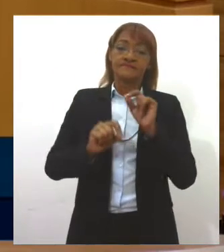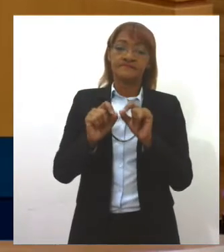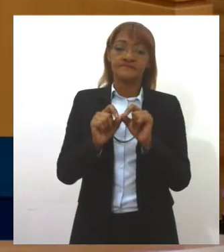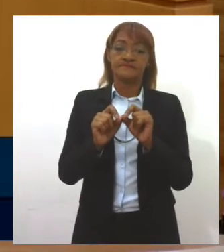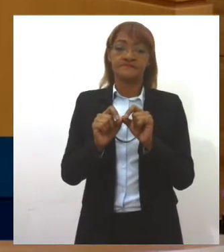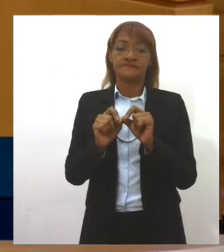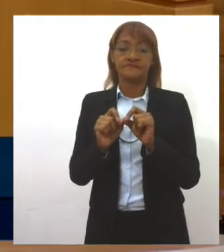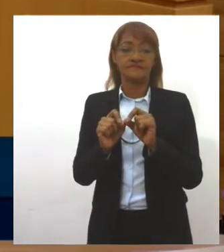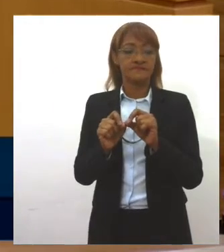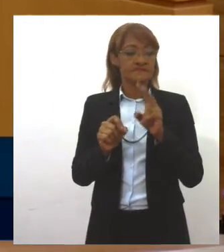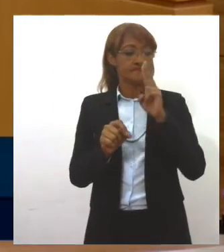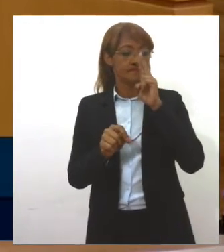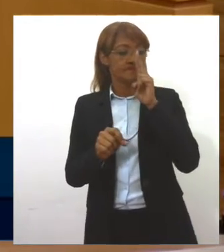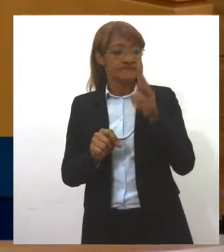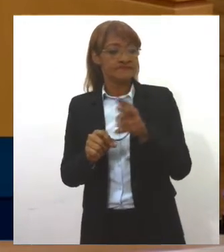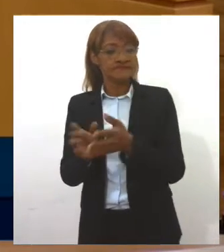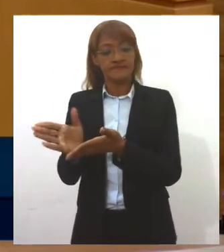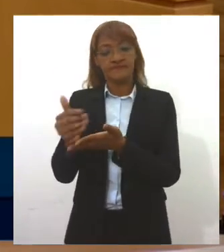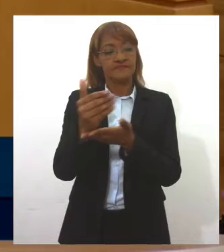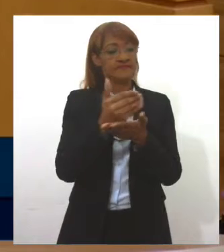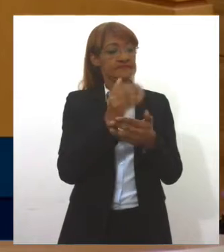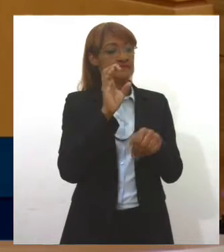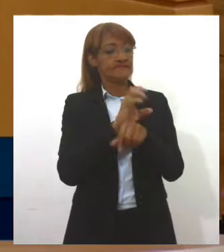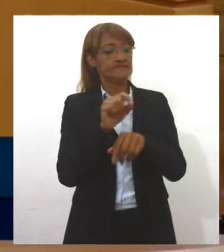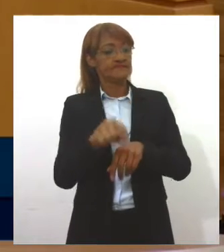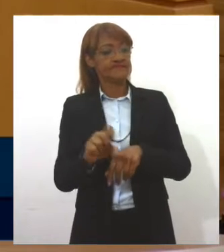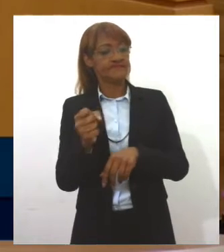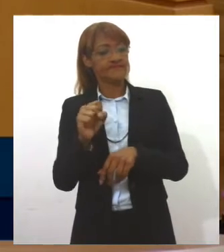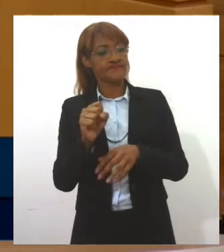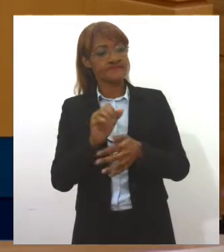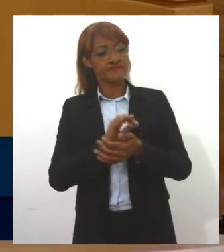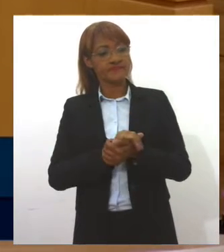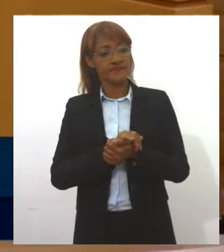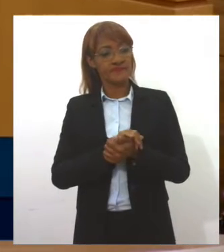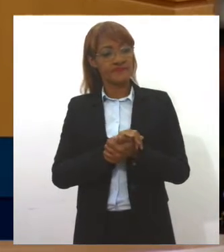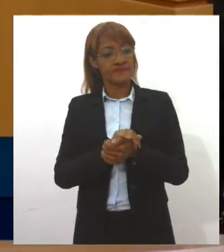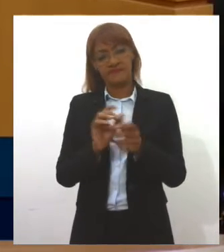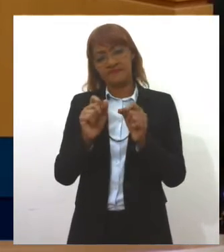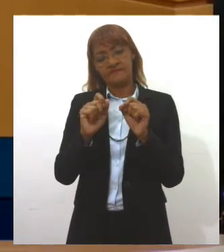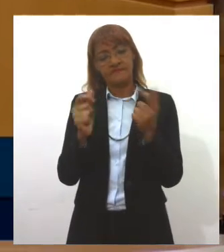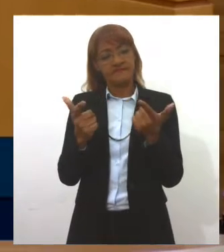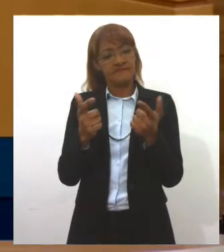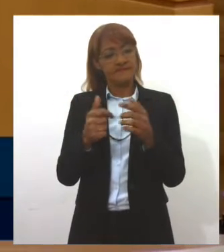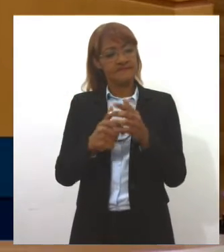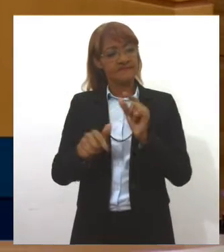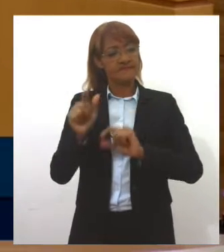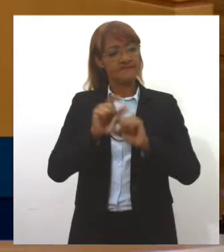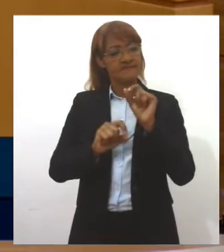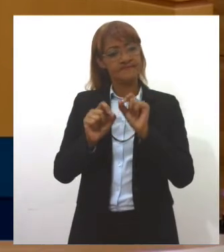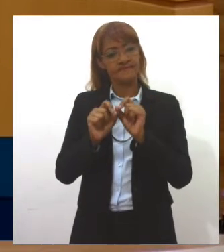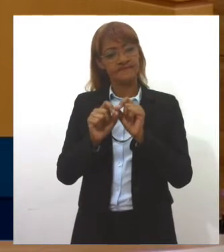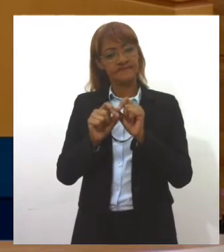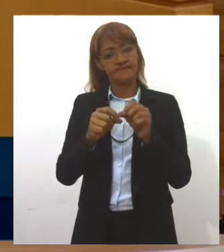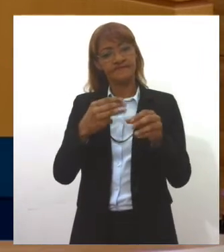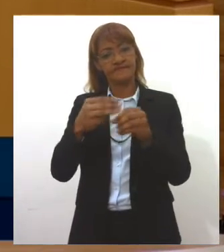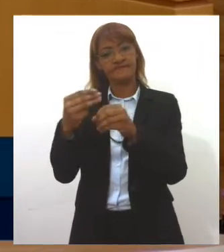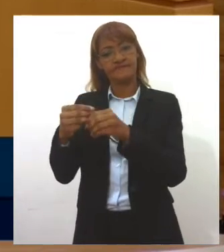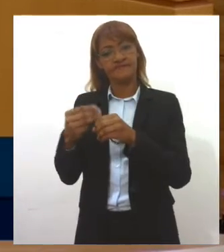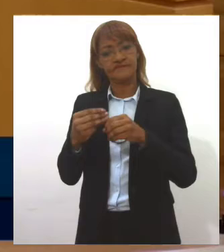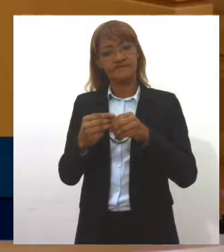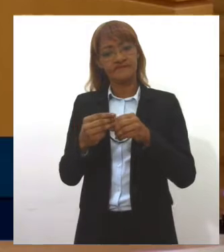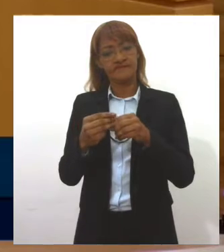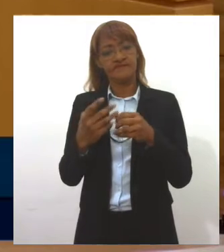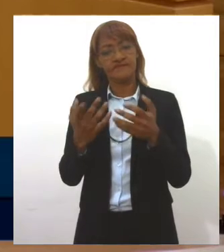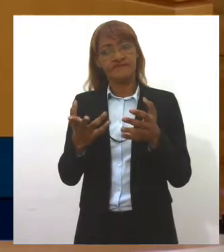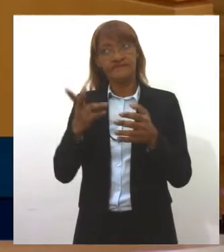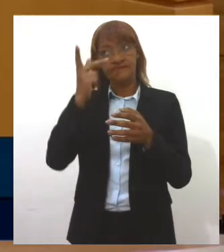diretamente na arrecadação do Estado de Segipte e, lógico, na arrecadação dos municípios e faz com que